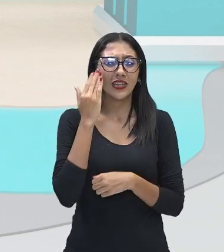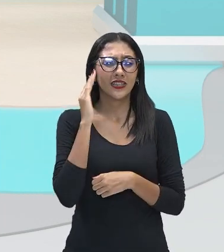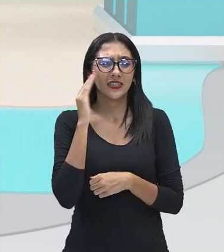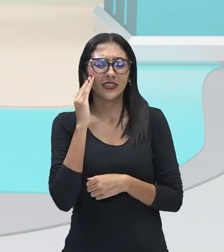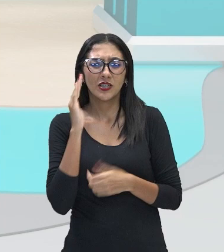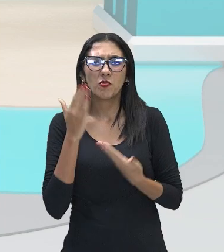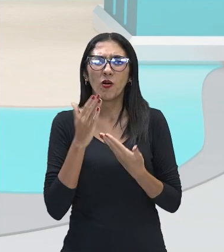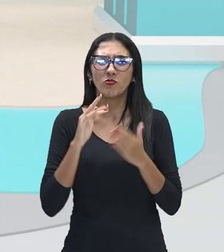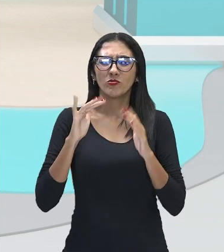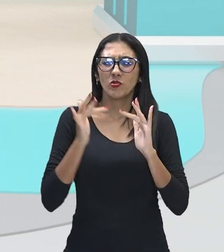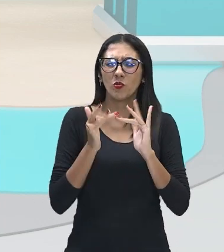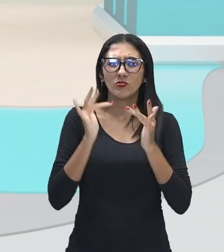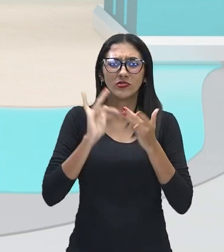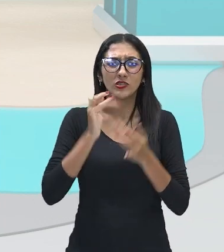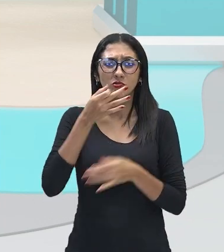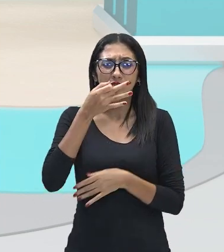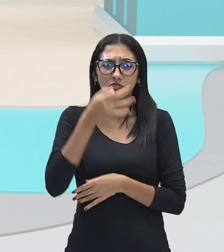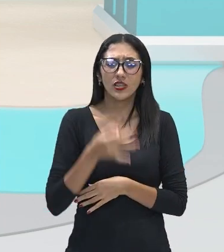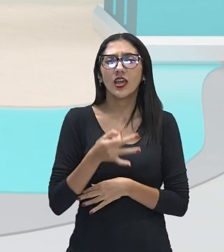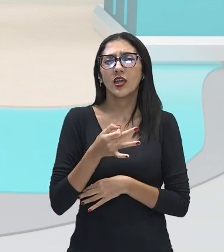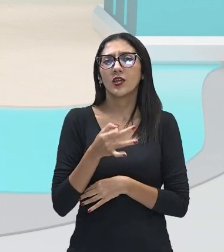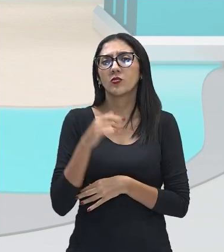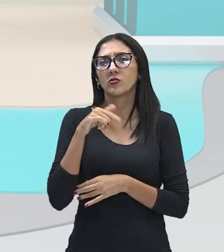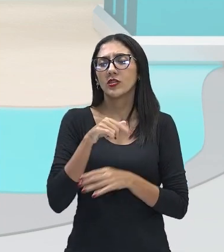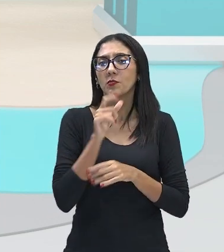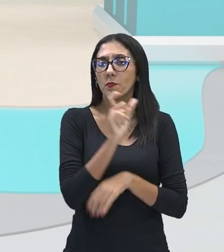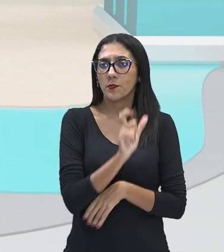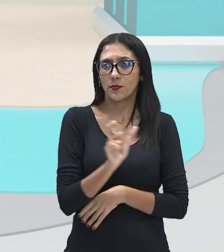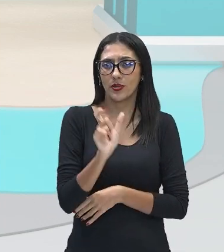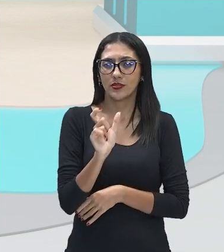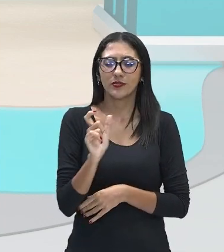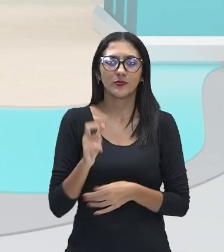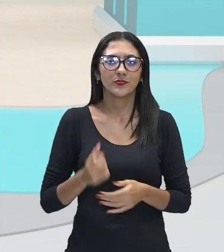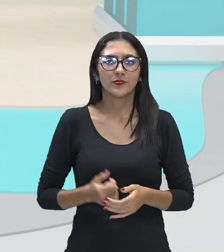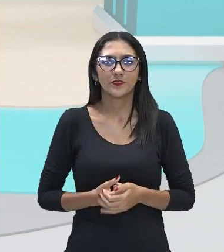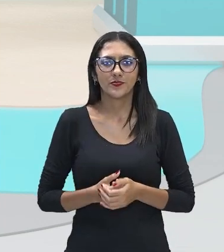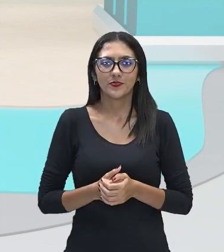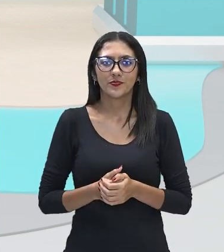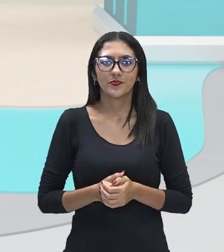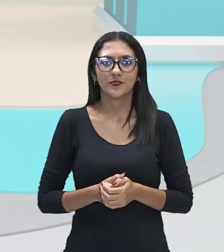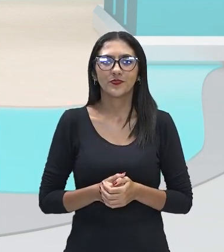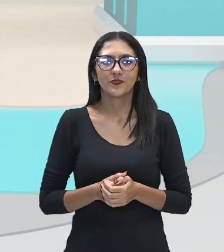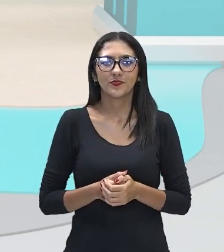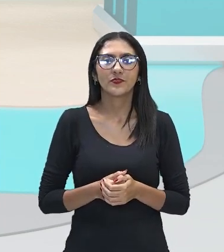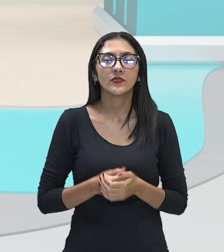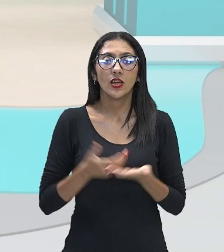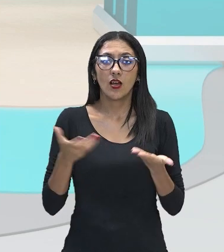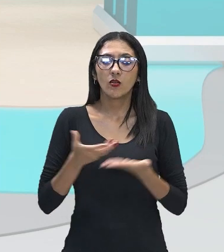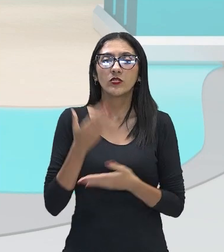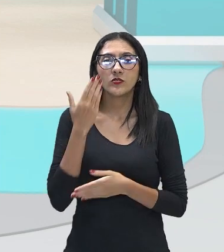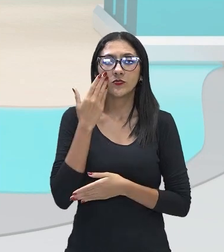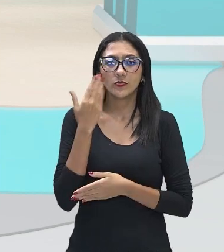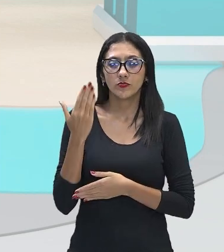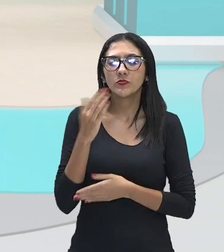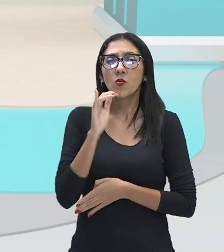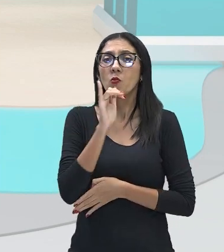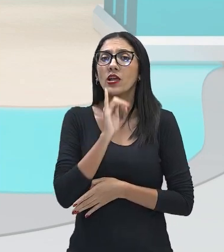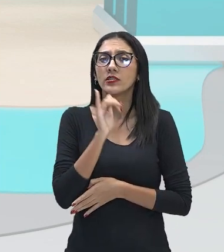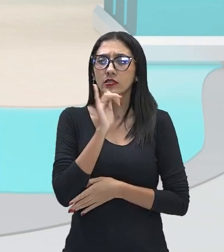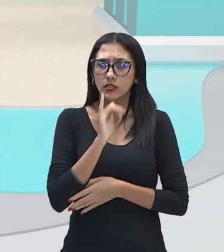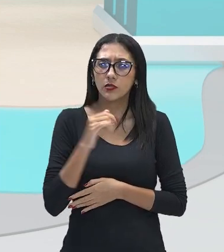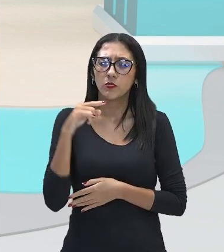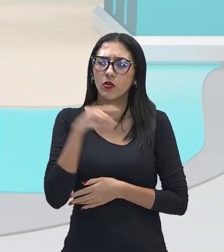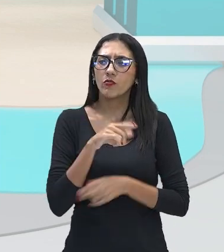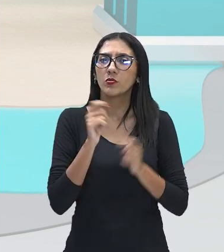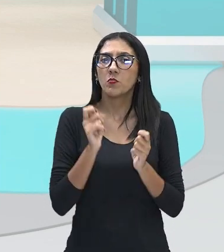adequado que aquela palavra está provocando no texto. Então, a gente vai ver agora os exemplos para que vocês possam, né?